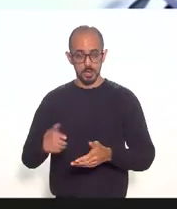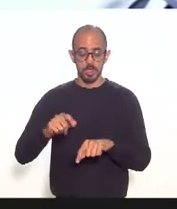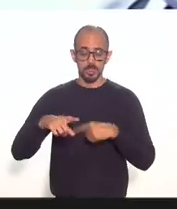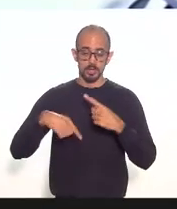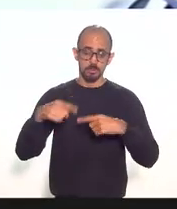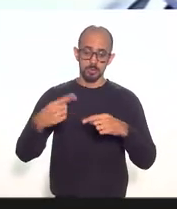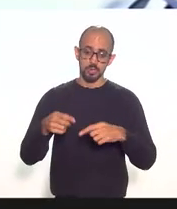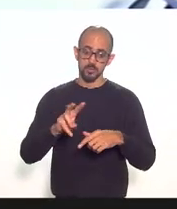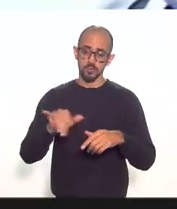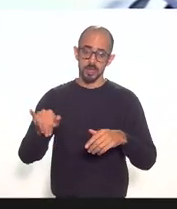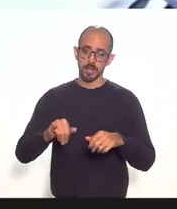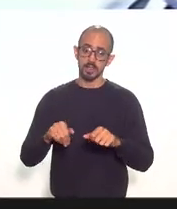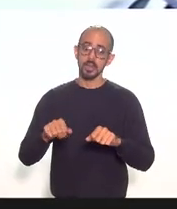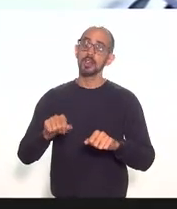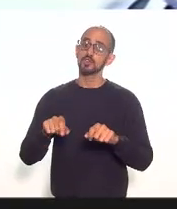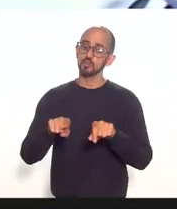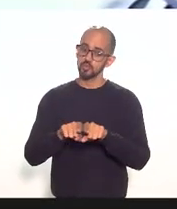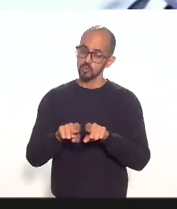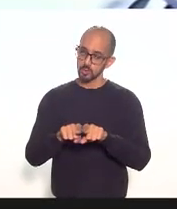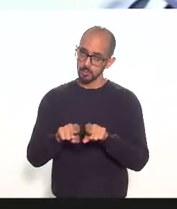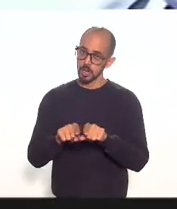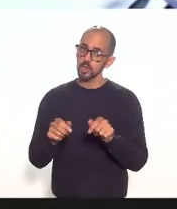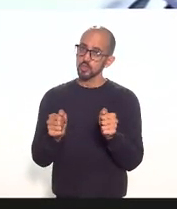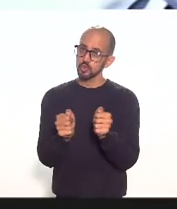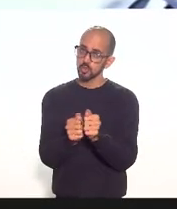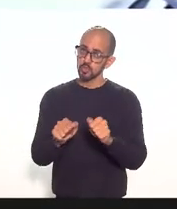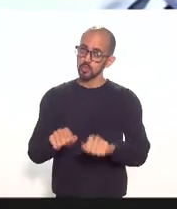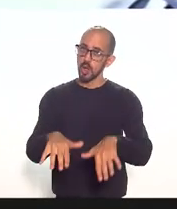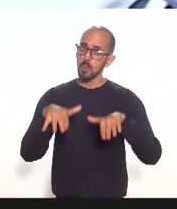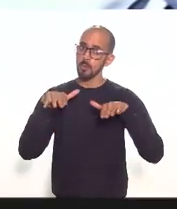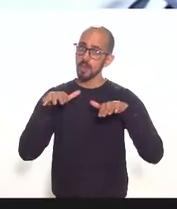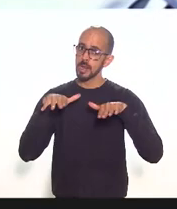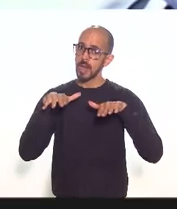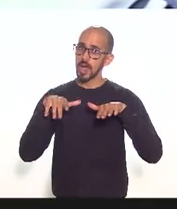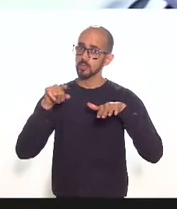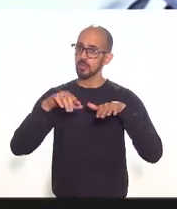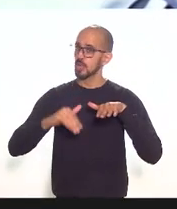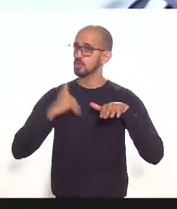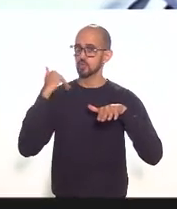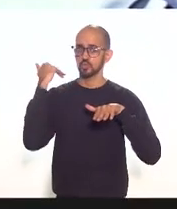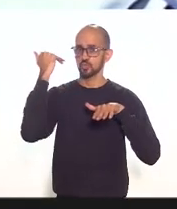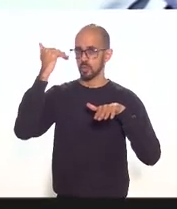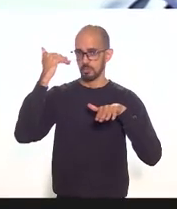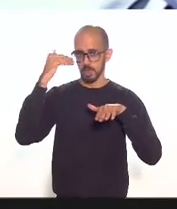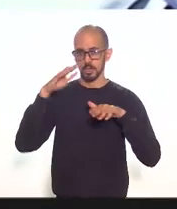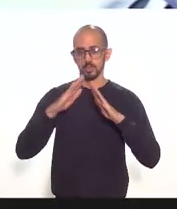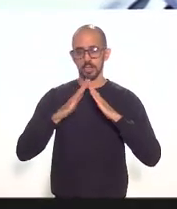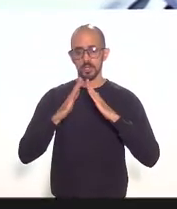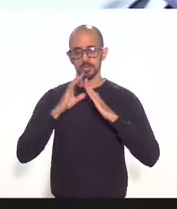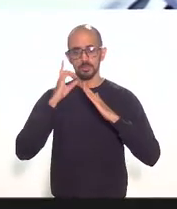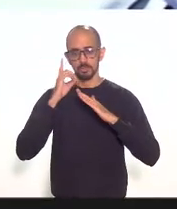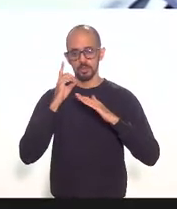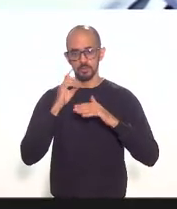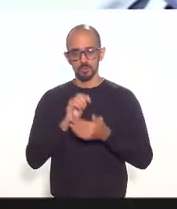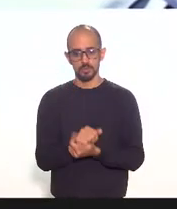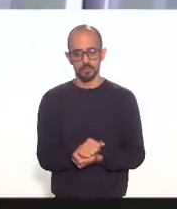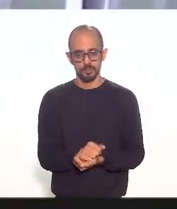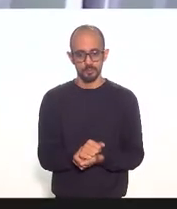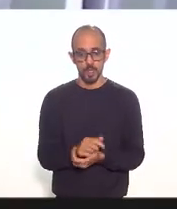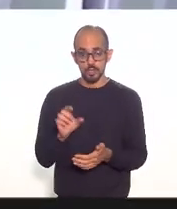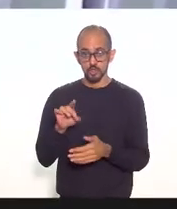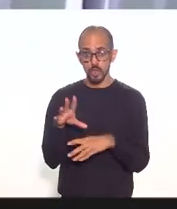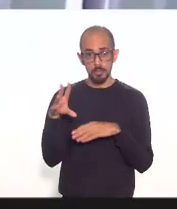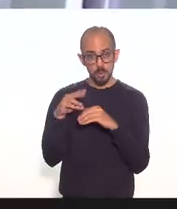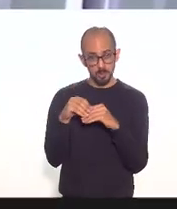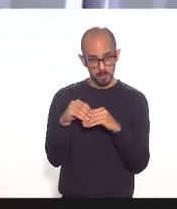plenário que é soberano a participação de todas e todos pois não só para